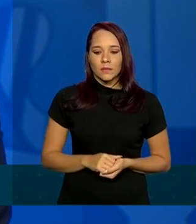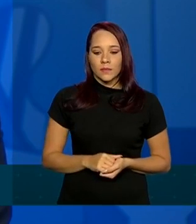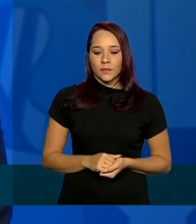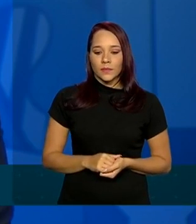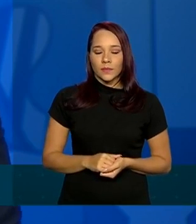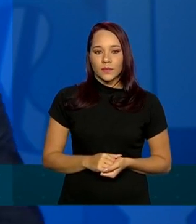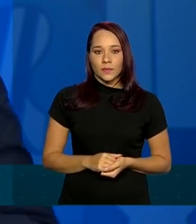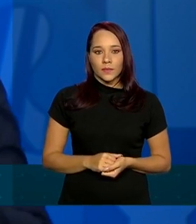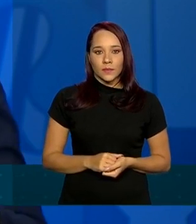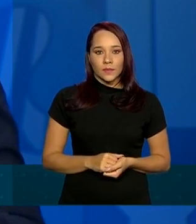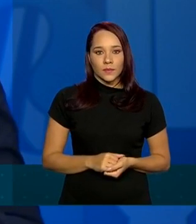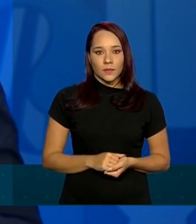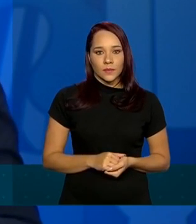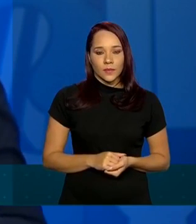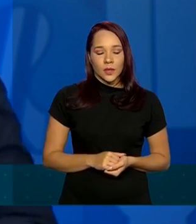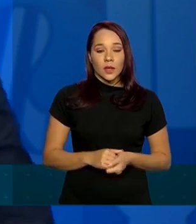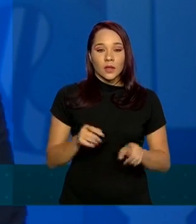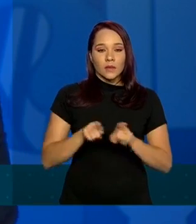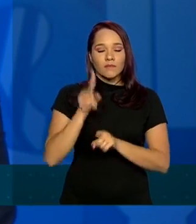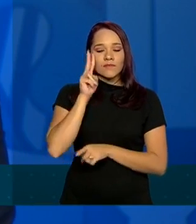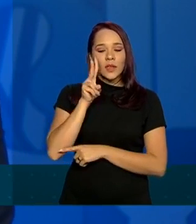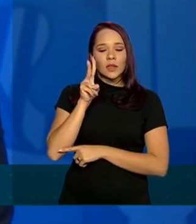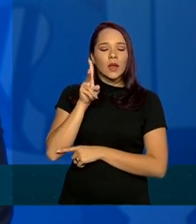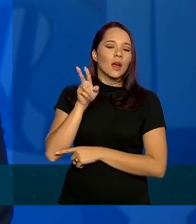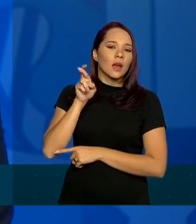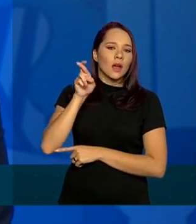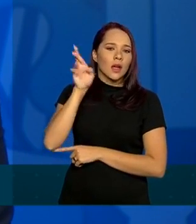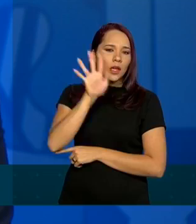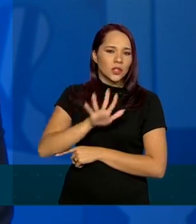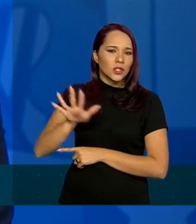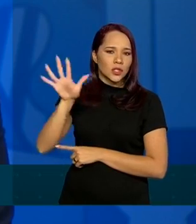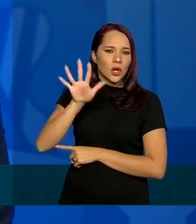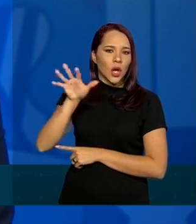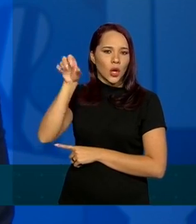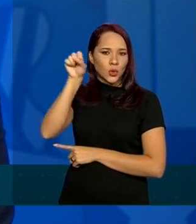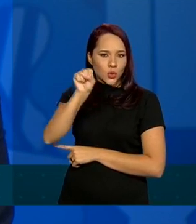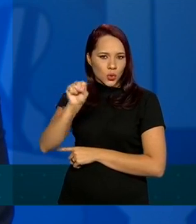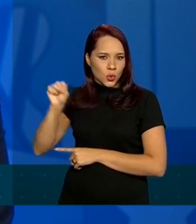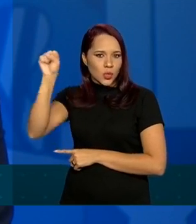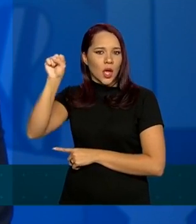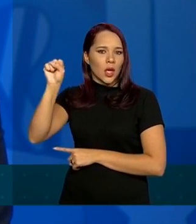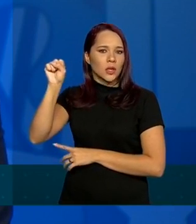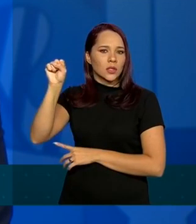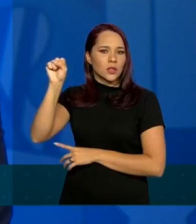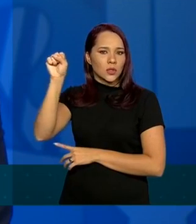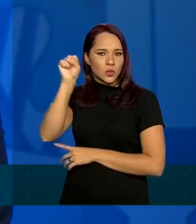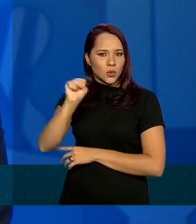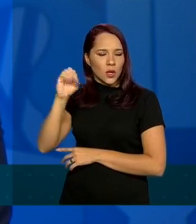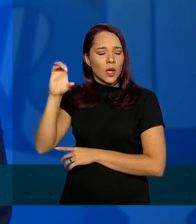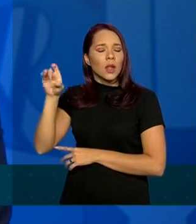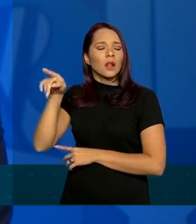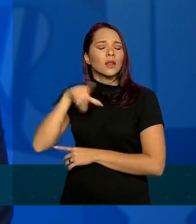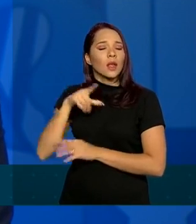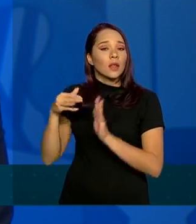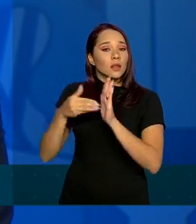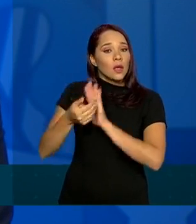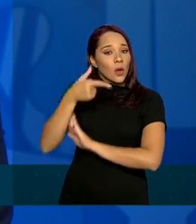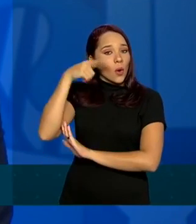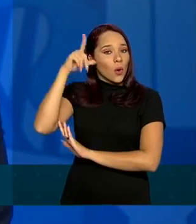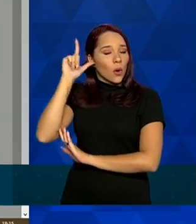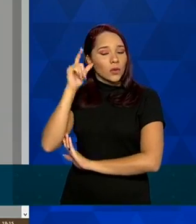Próximo. Considerando a região sudeste, é o mesmo entendimento. A região sudeste teve, até ontem,